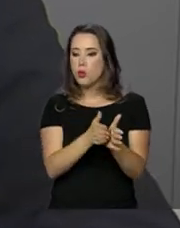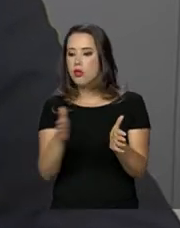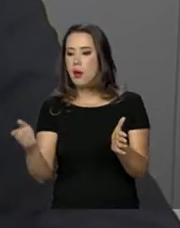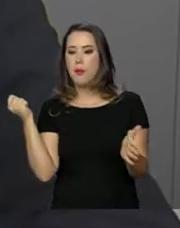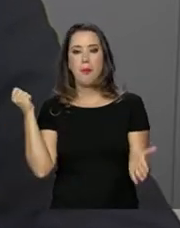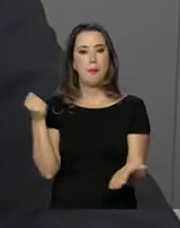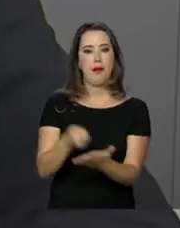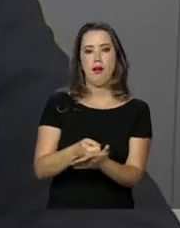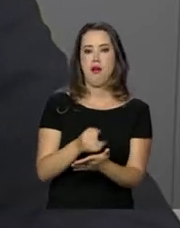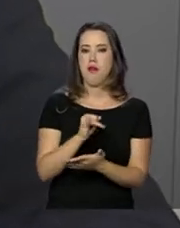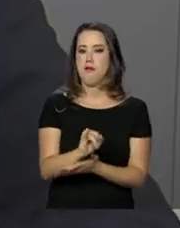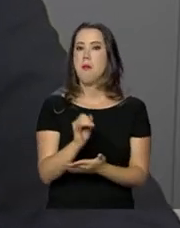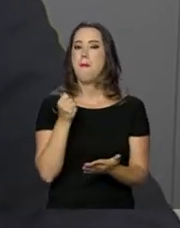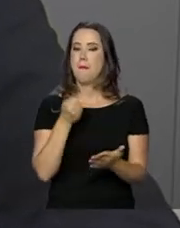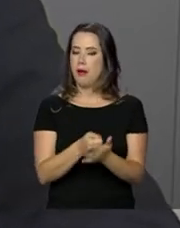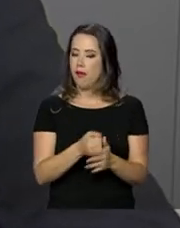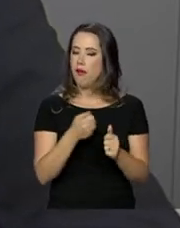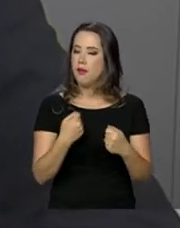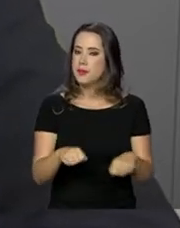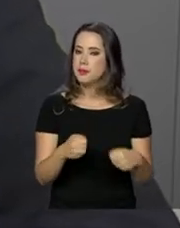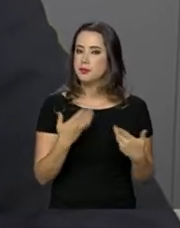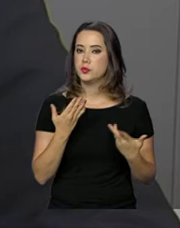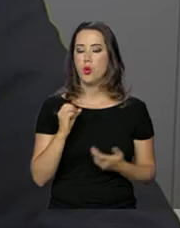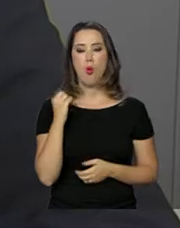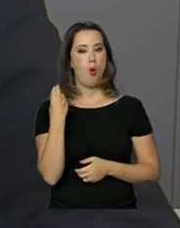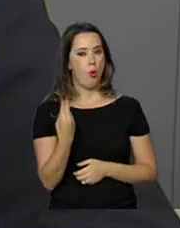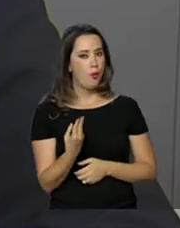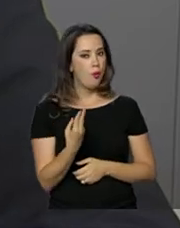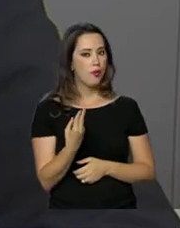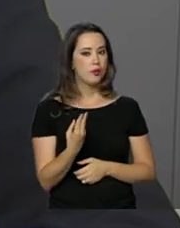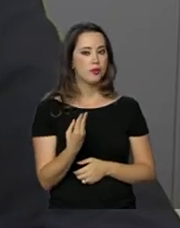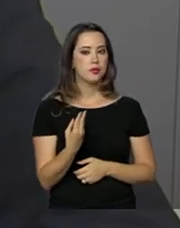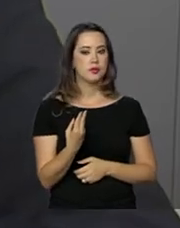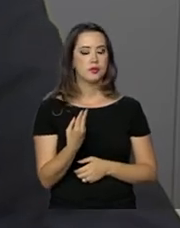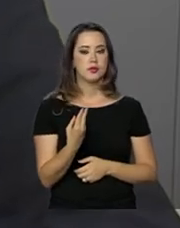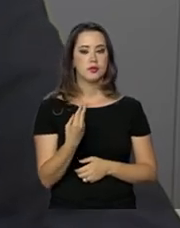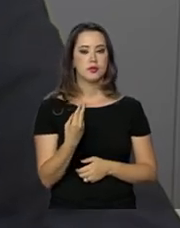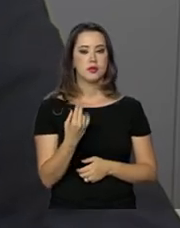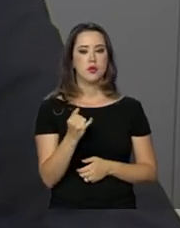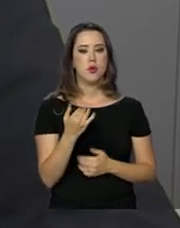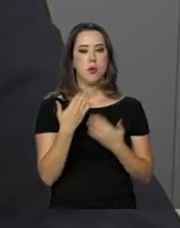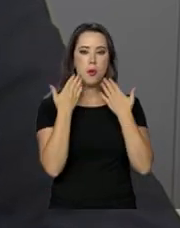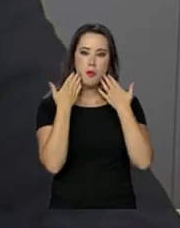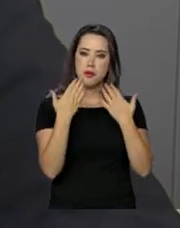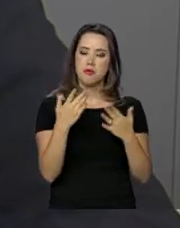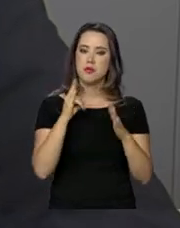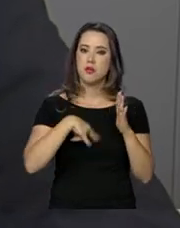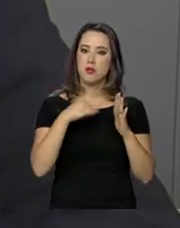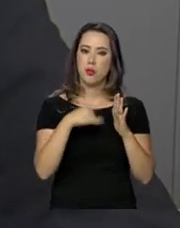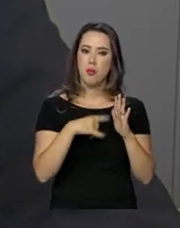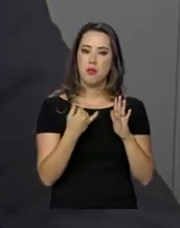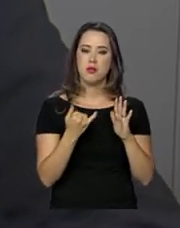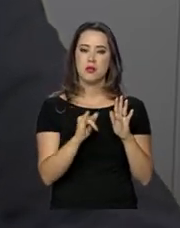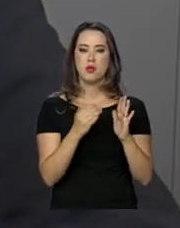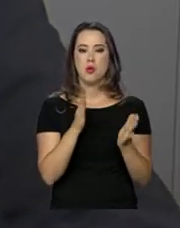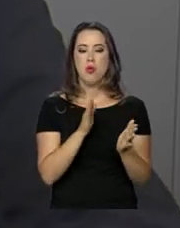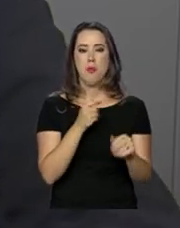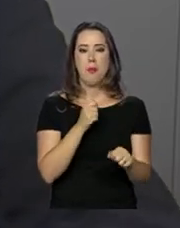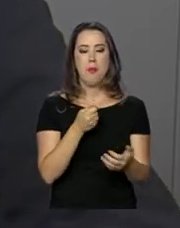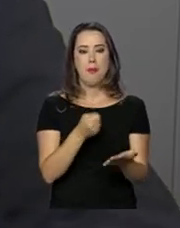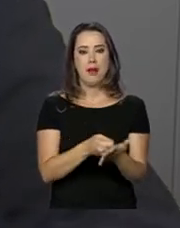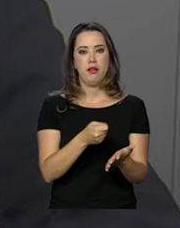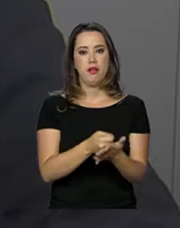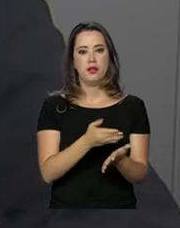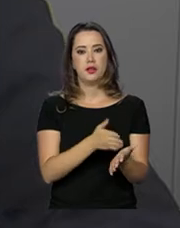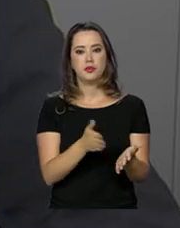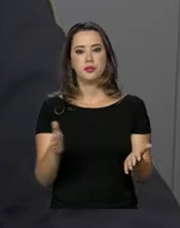regularizar, pagar os valores devidos ou apresentar documentos se ela não pagar no prazo dado pela